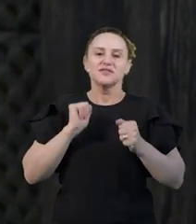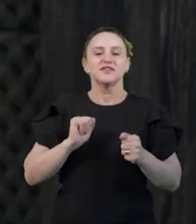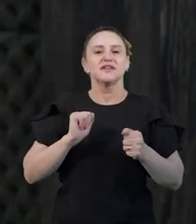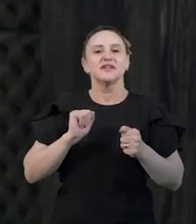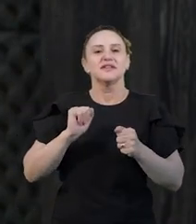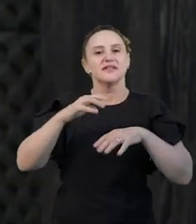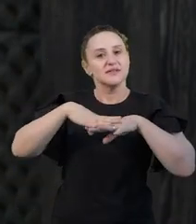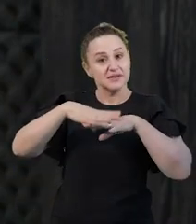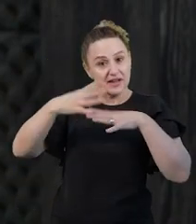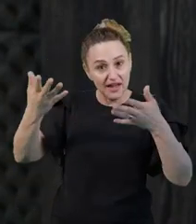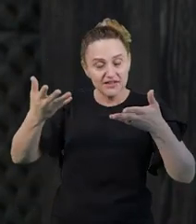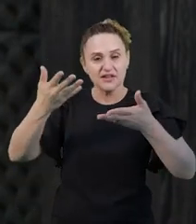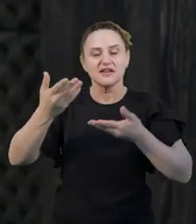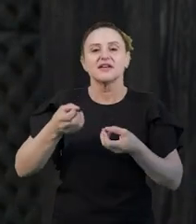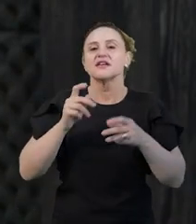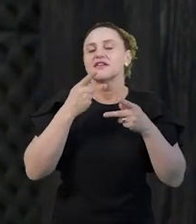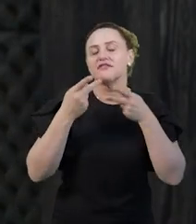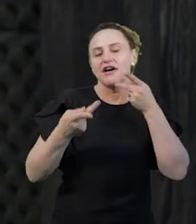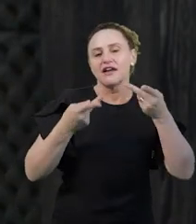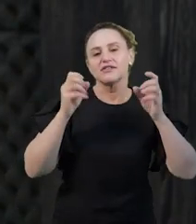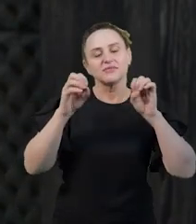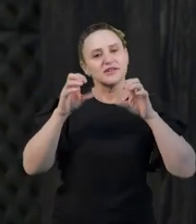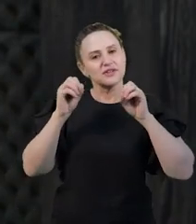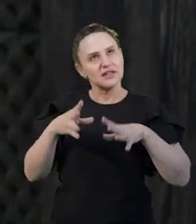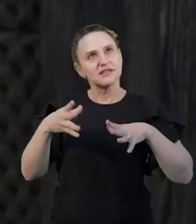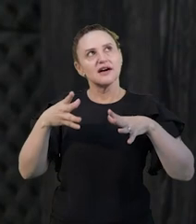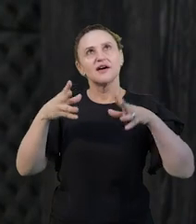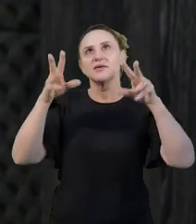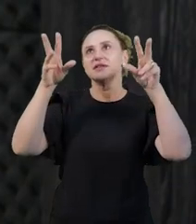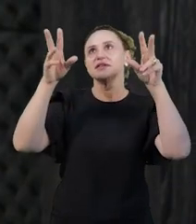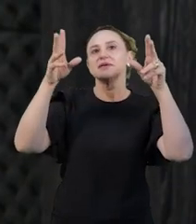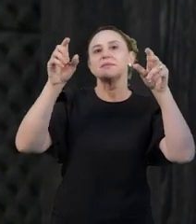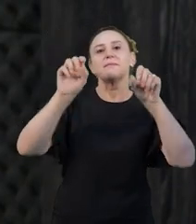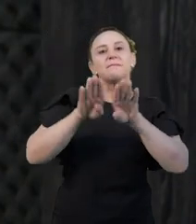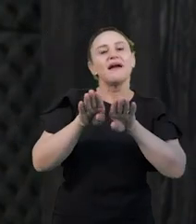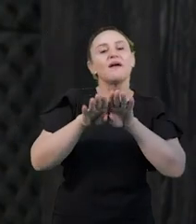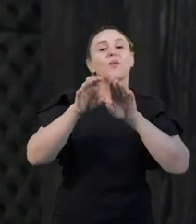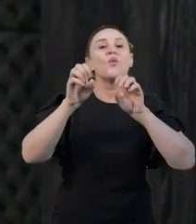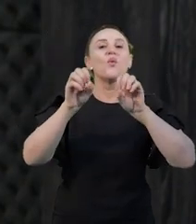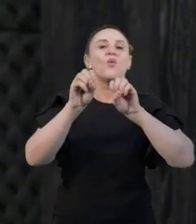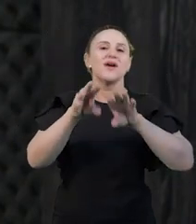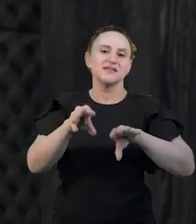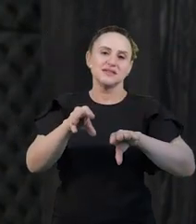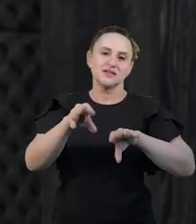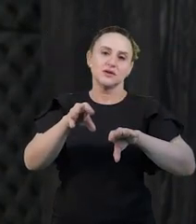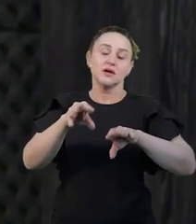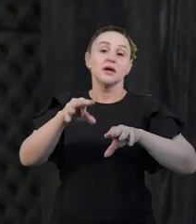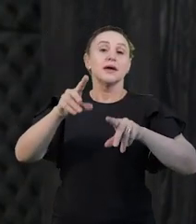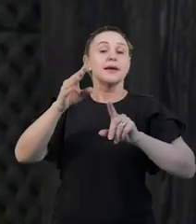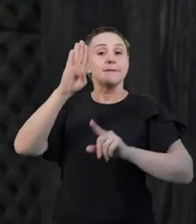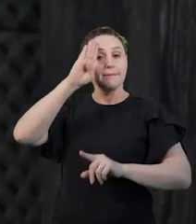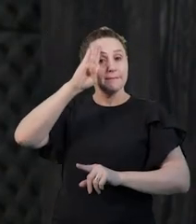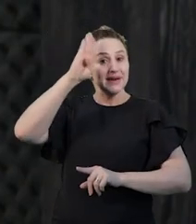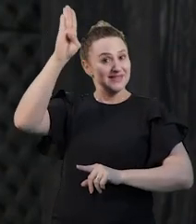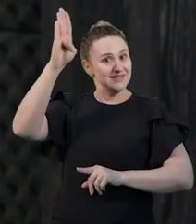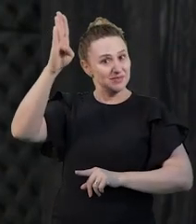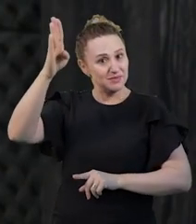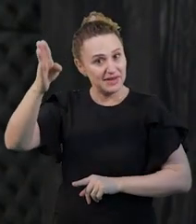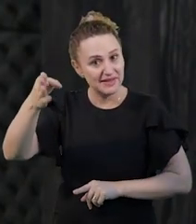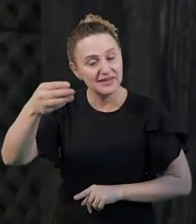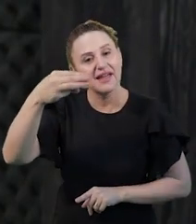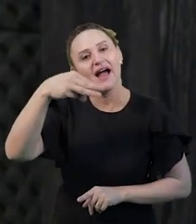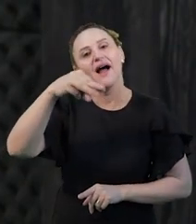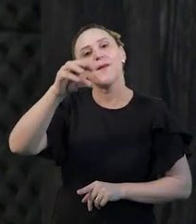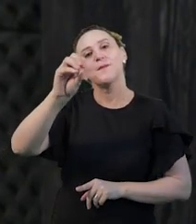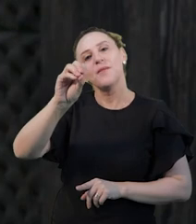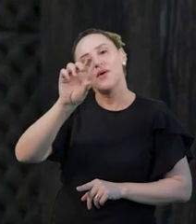fala sobre a educação e se fala sobre o ensino da matemática e principalmente sobre a modelagem matemática. Bom, eu